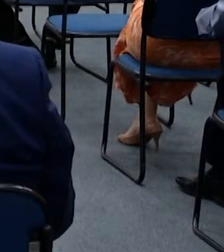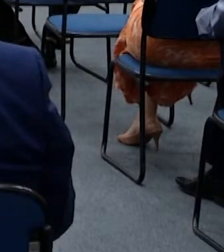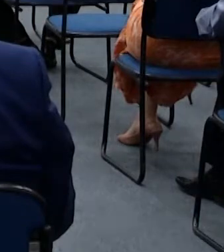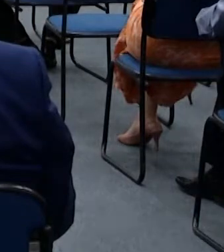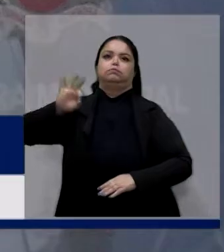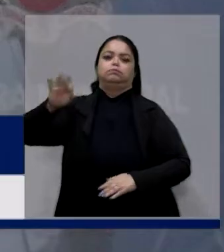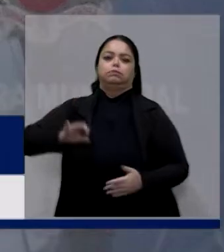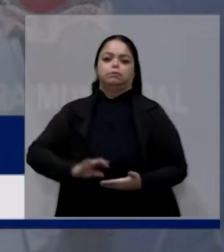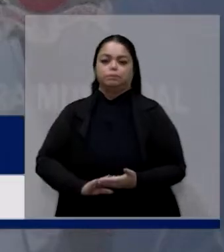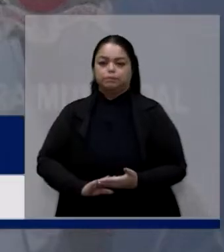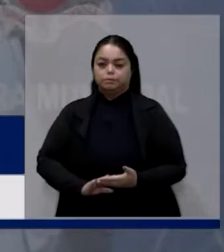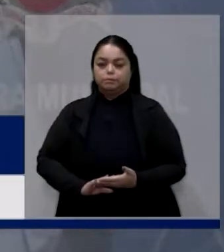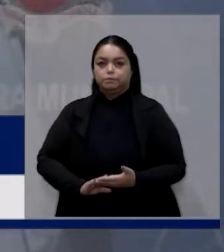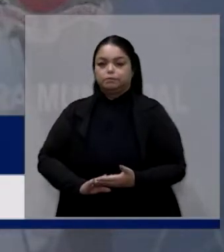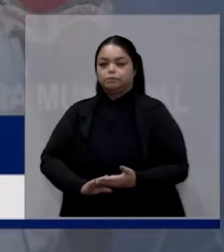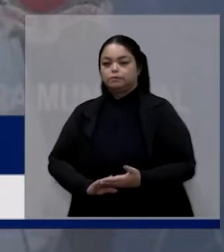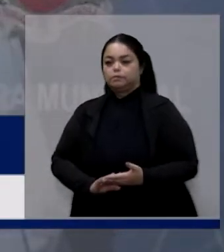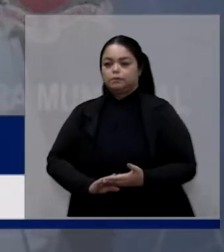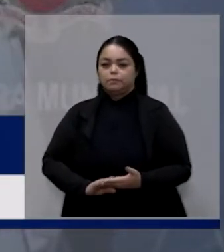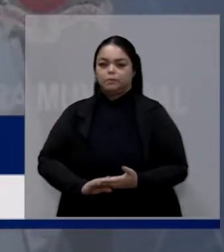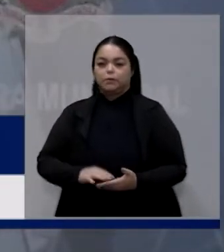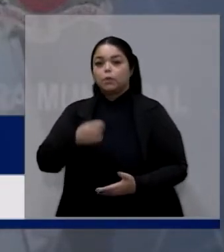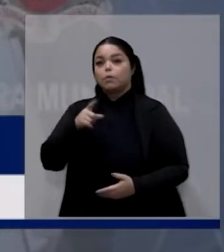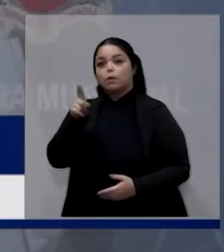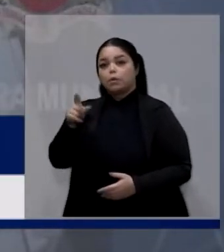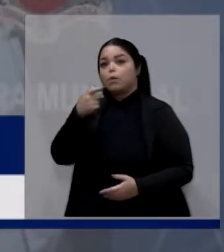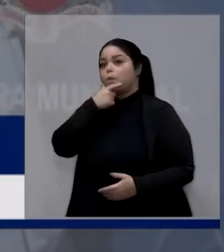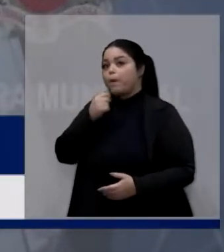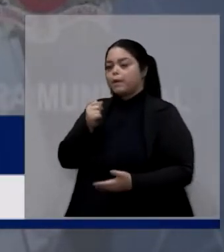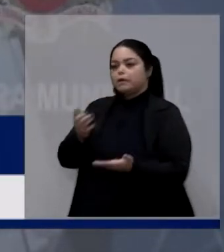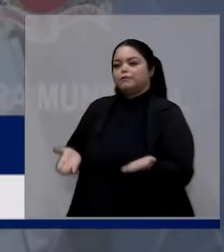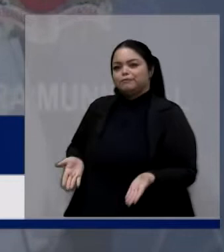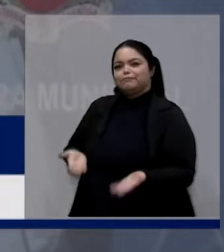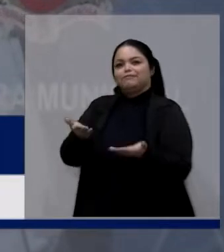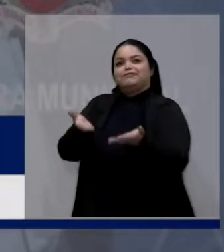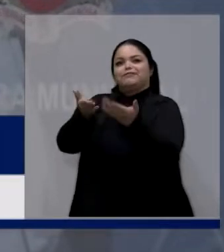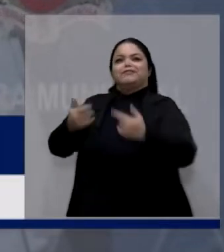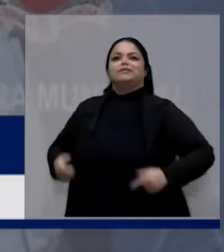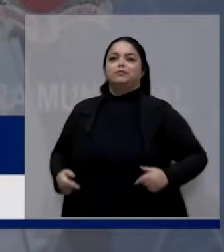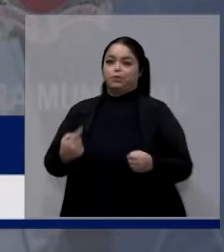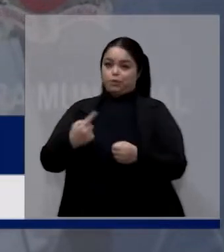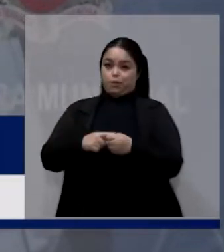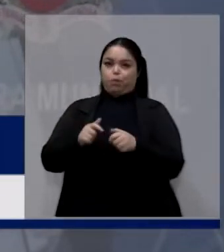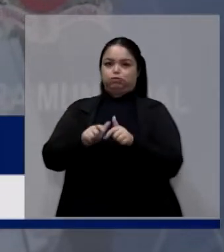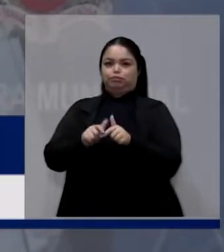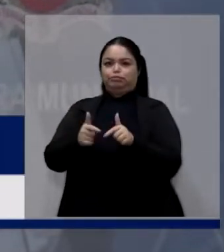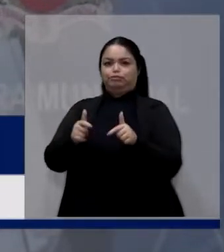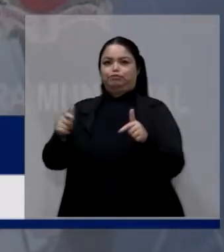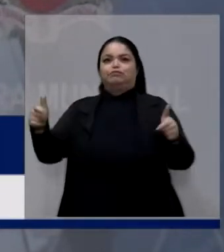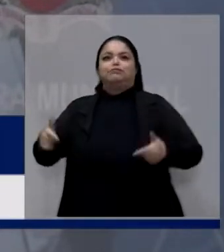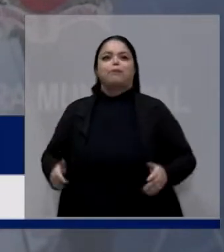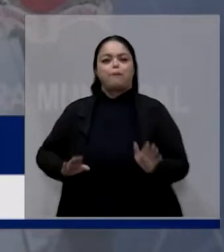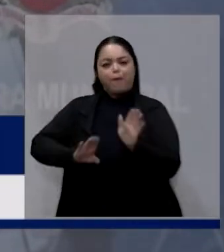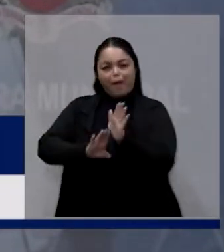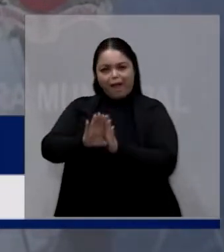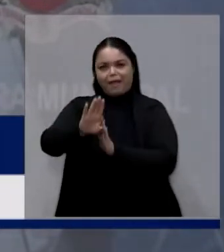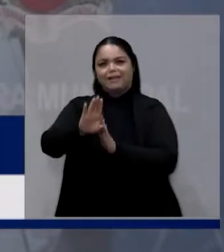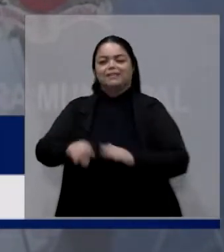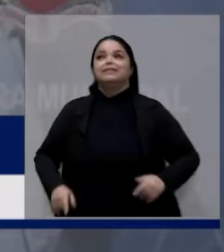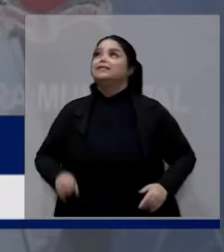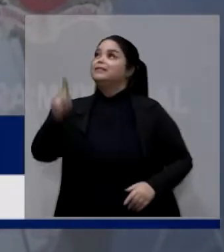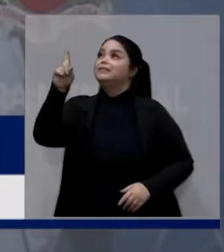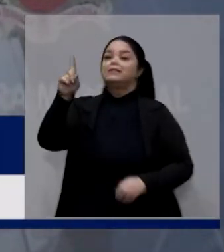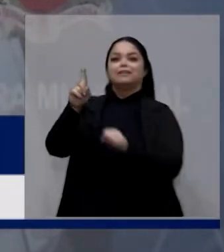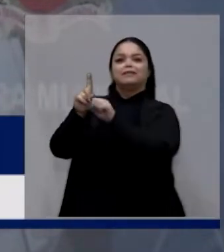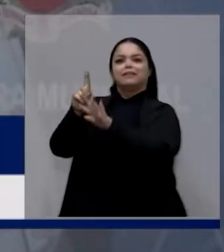presentes. Dizer, Manuel, que você é um cara que contribui muito para a nossa cidade. E eu posso dizer a você que Deus